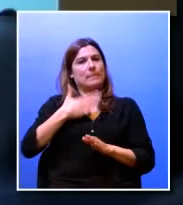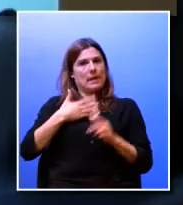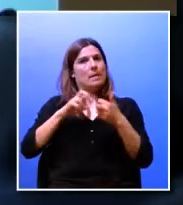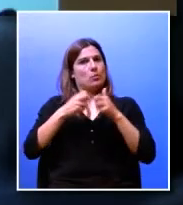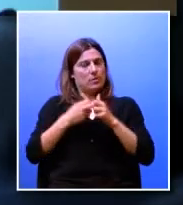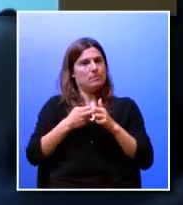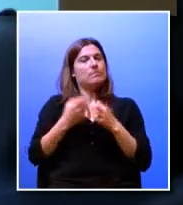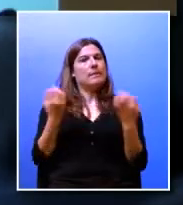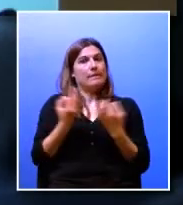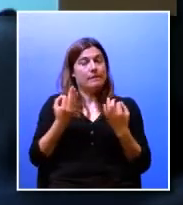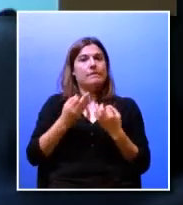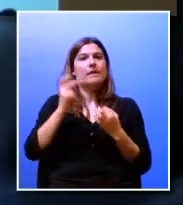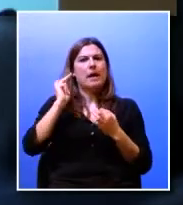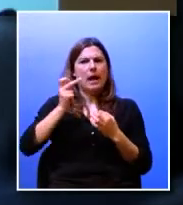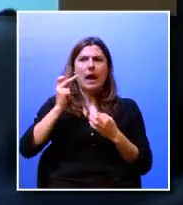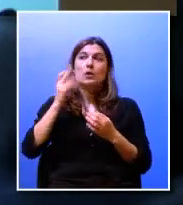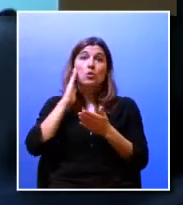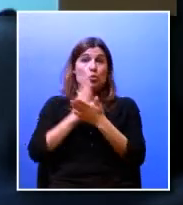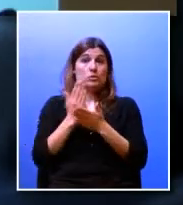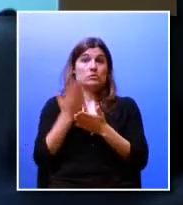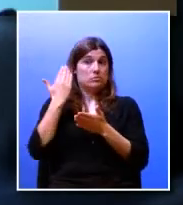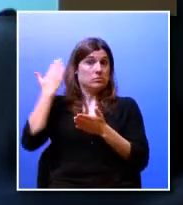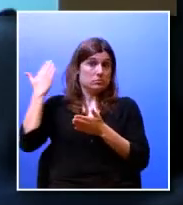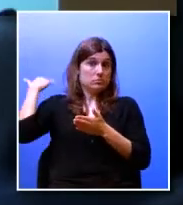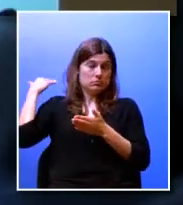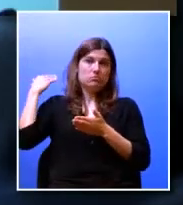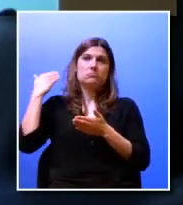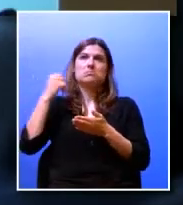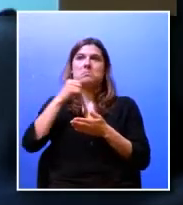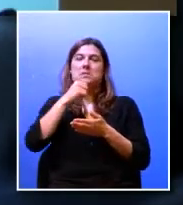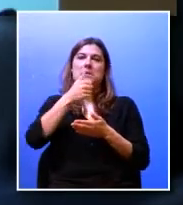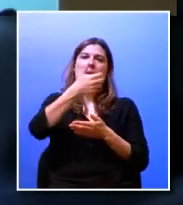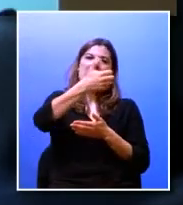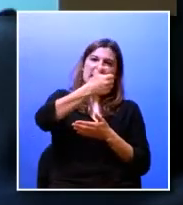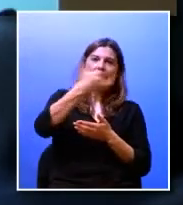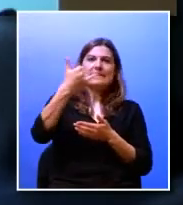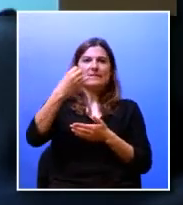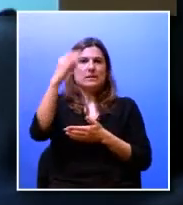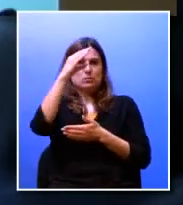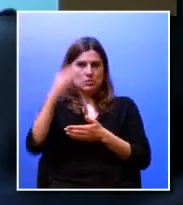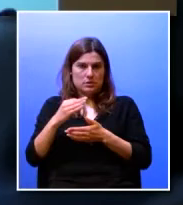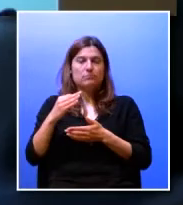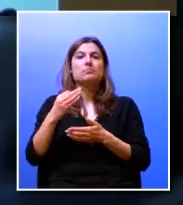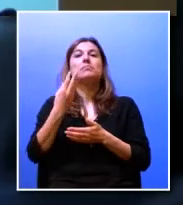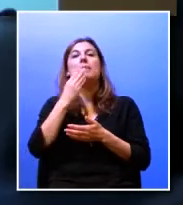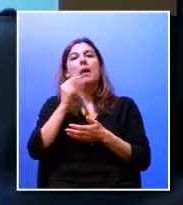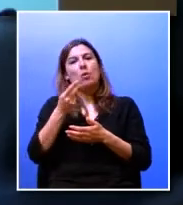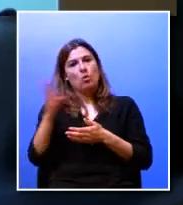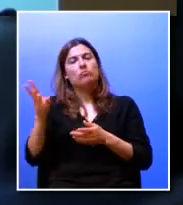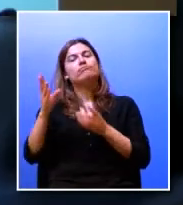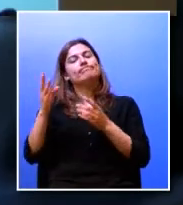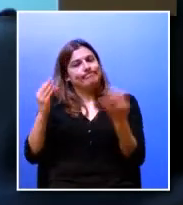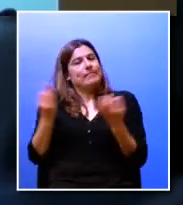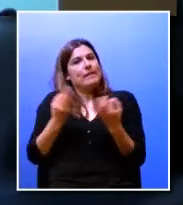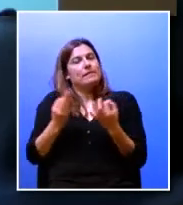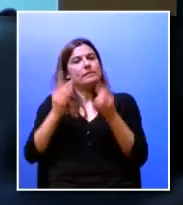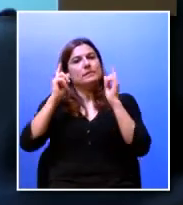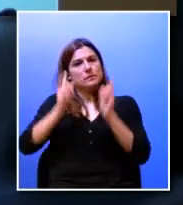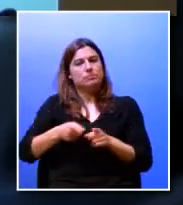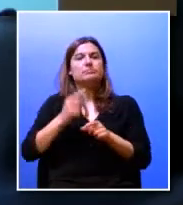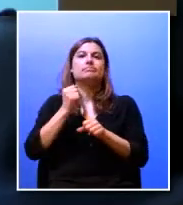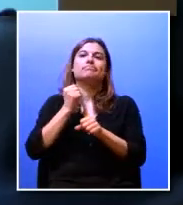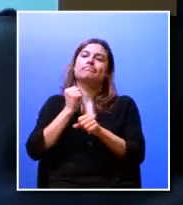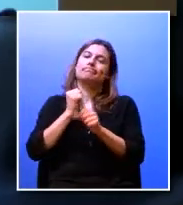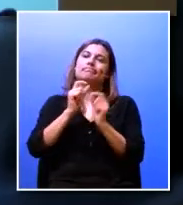todos os anos temos tido nos últimos anos qualquer coisa em termos de 15 a 20% dos alunos que de facto iniciam o seu percurso